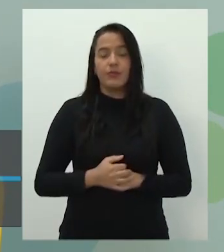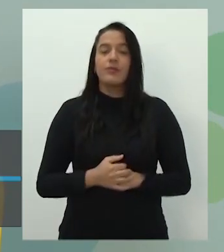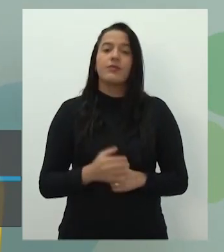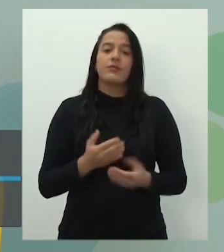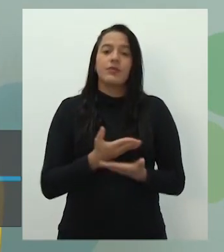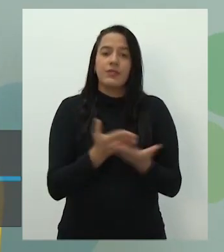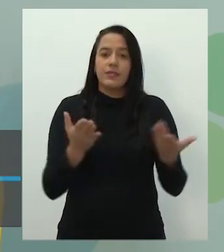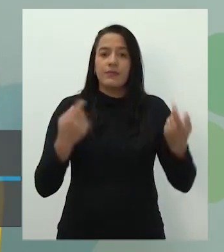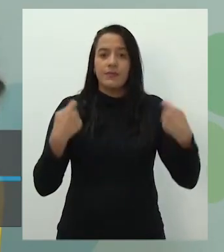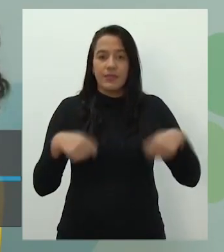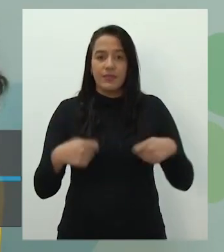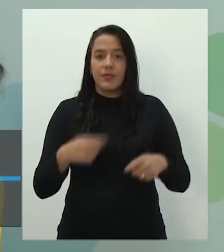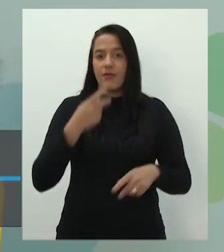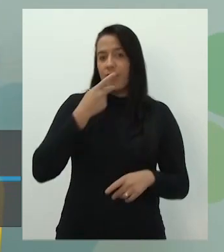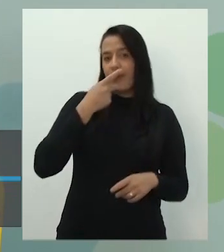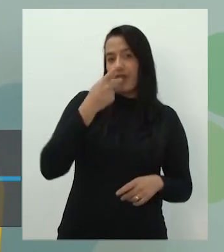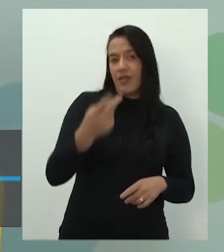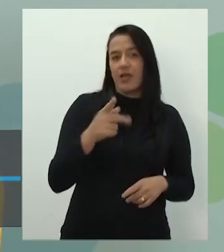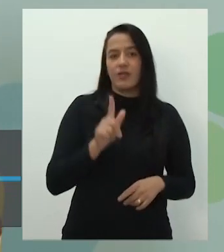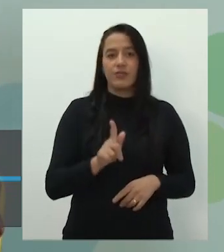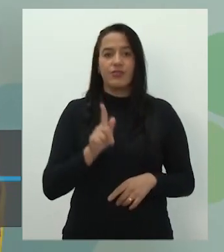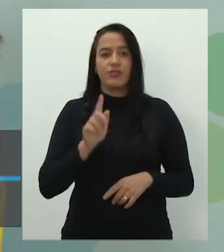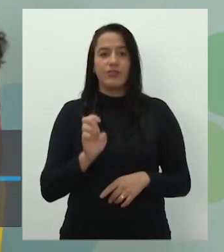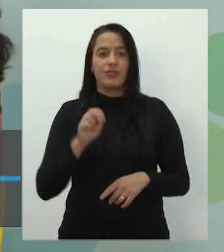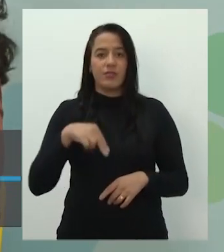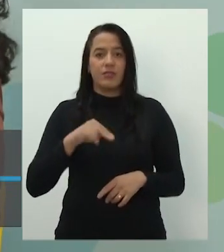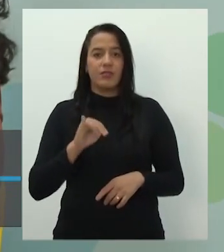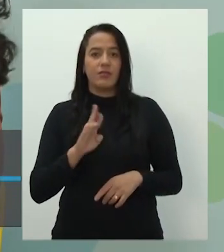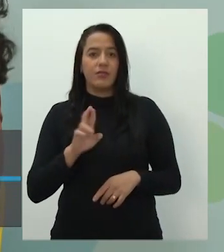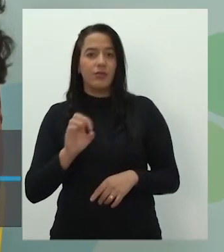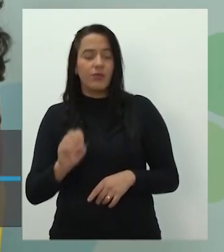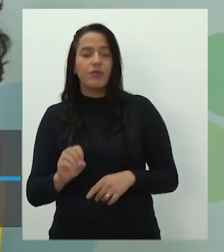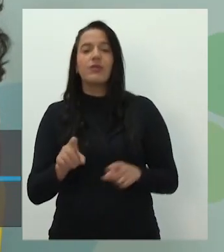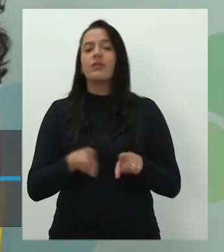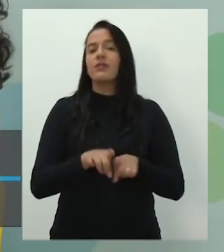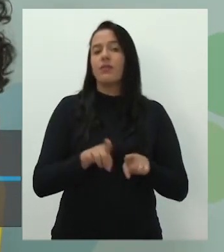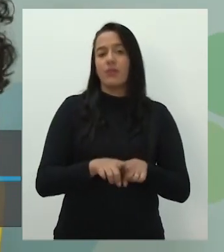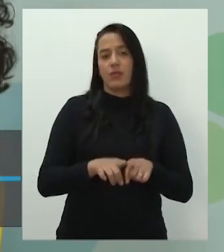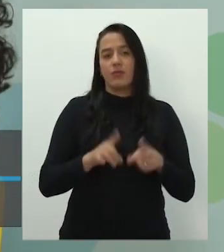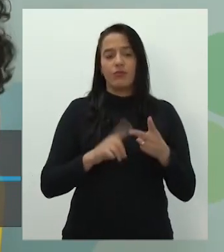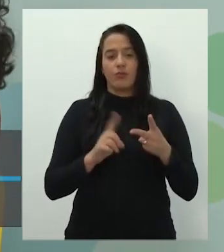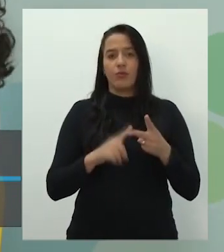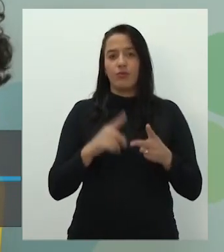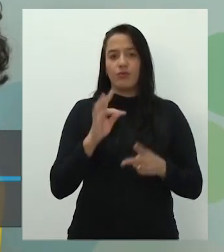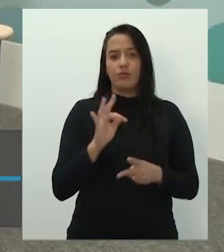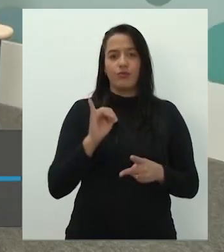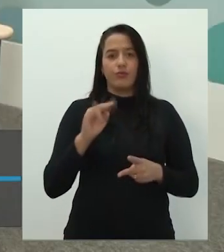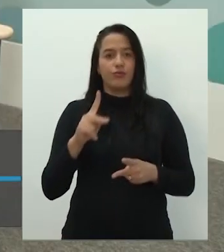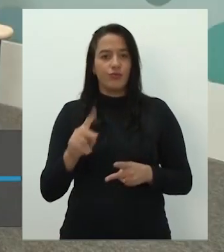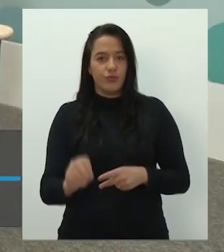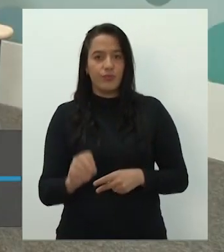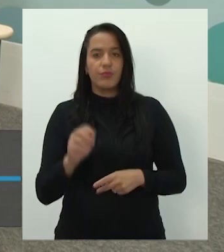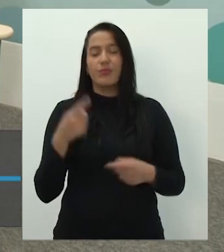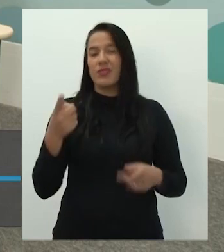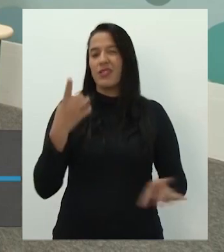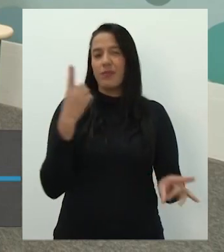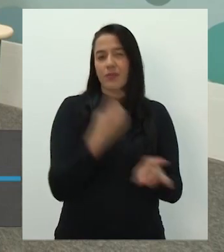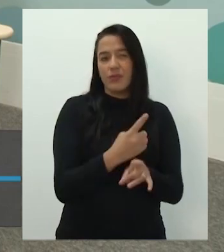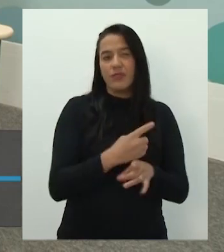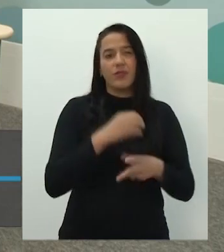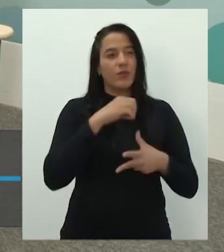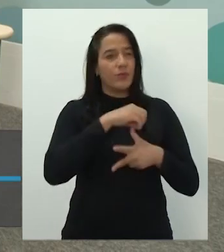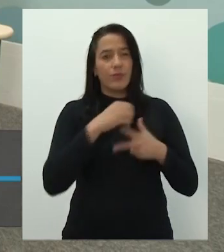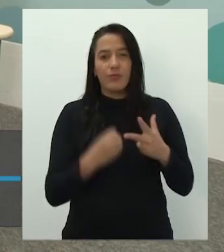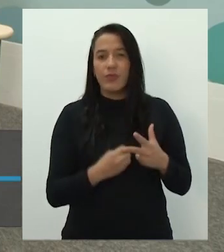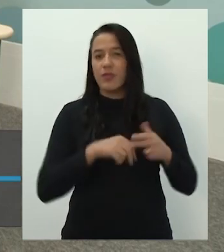o que é falar gênero e o que é falar tipo, até porque quando eles vão entrar em contato com aquelas provas, aqueles exames, não é professor? Nossa,